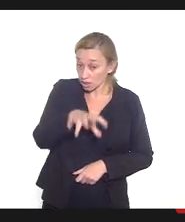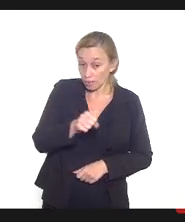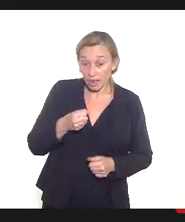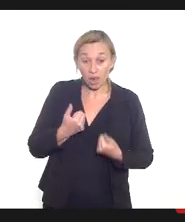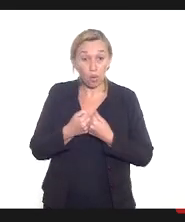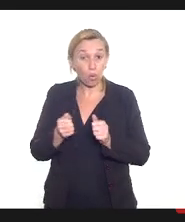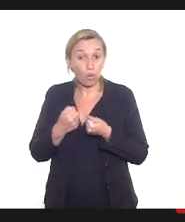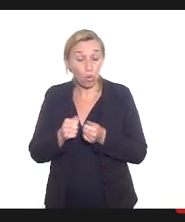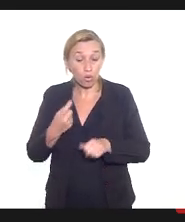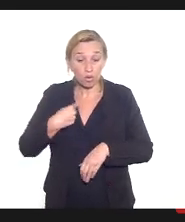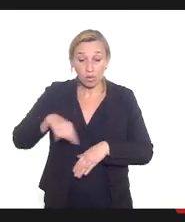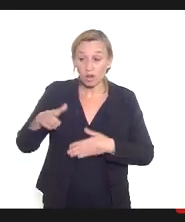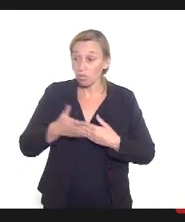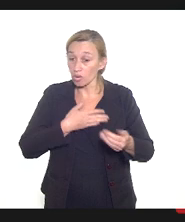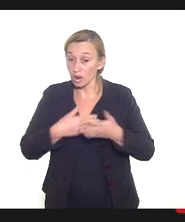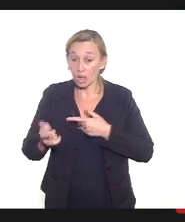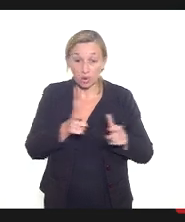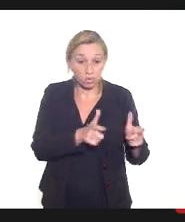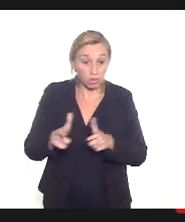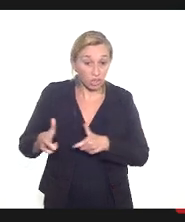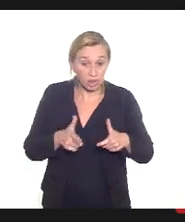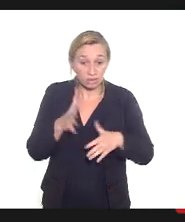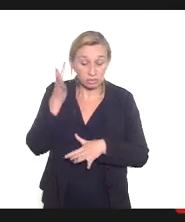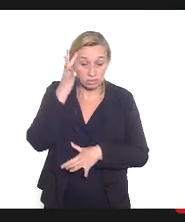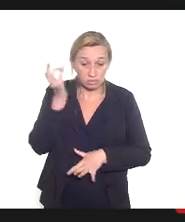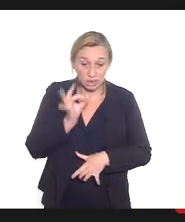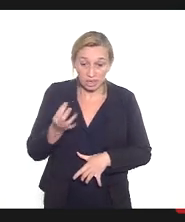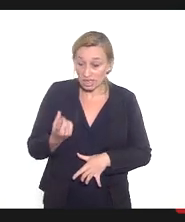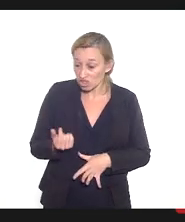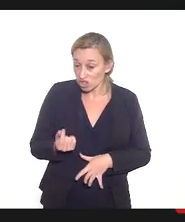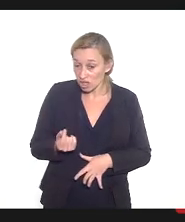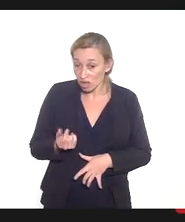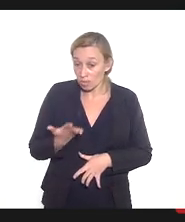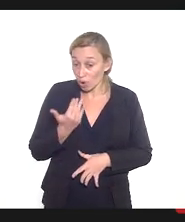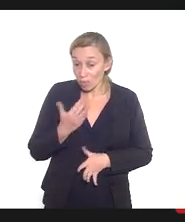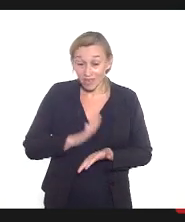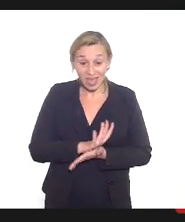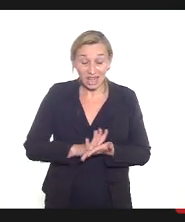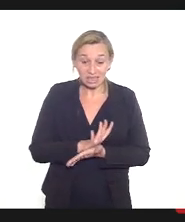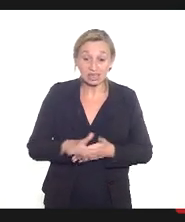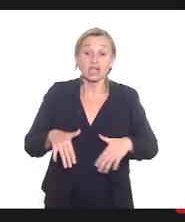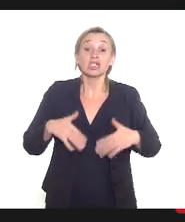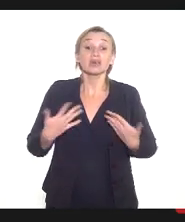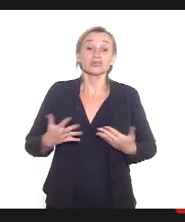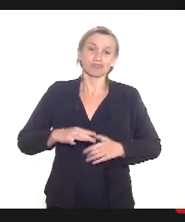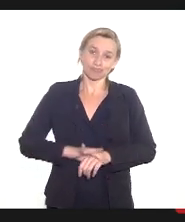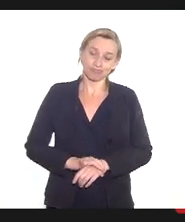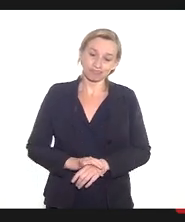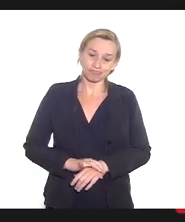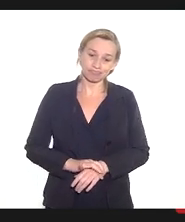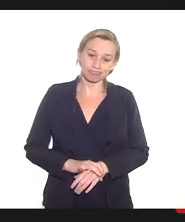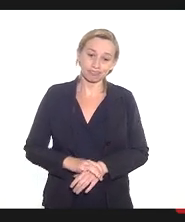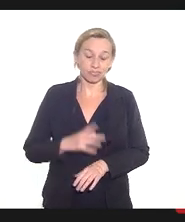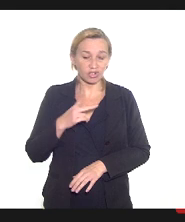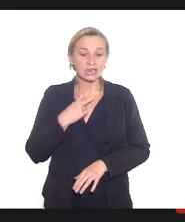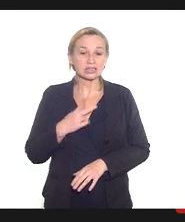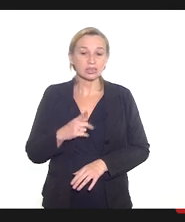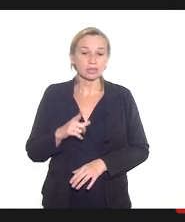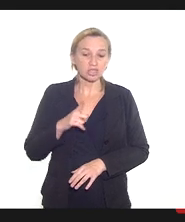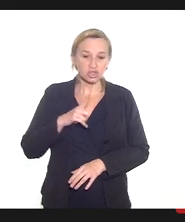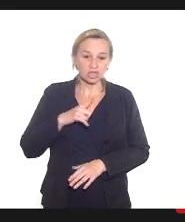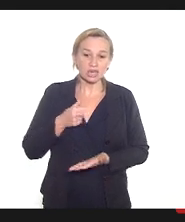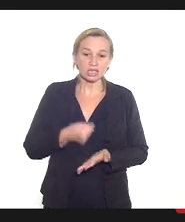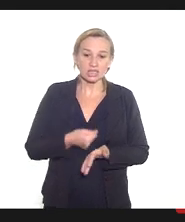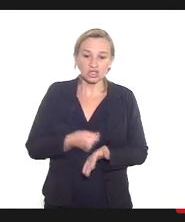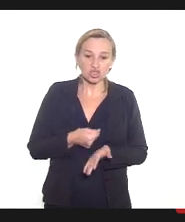ônibus para ir para qualquer lugar que não tem um centavo nem para comer aí a gente fala assim não mas tem a